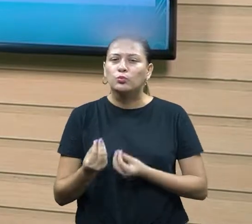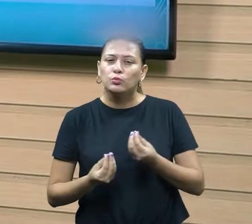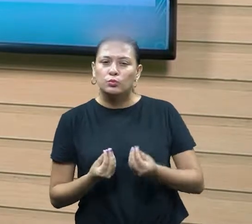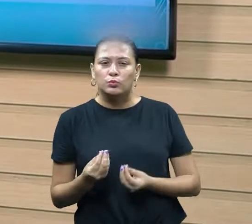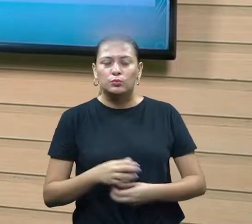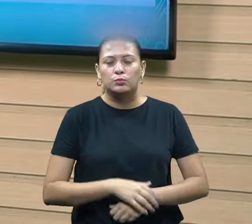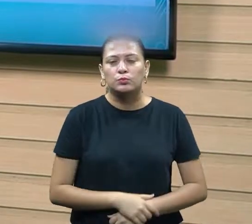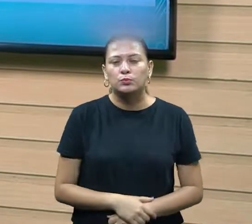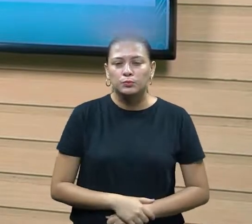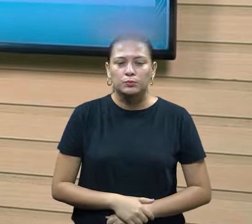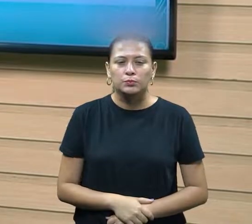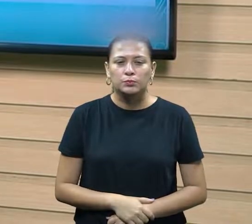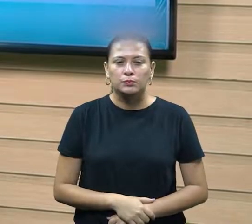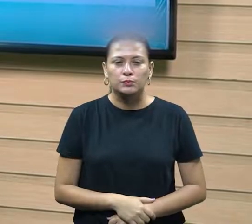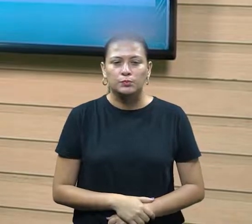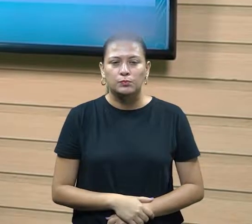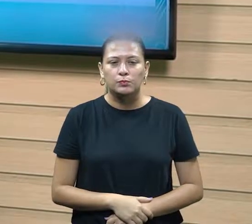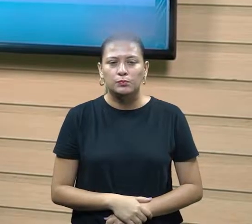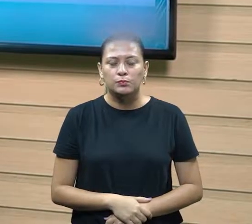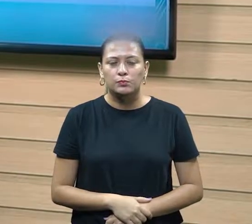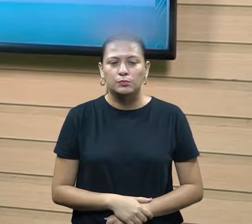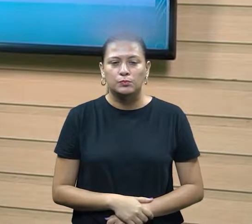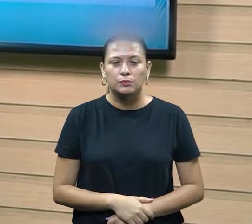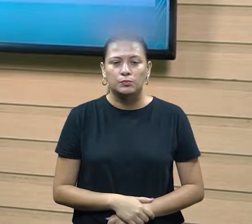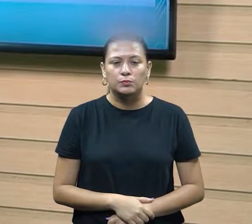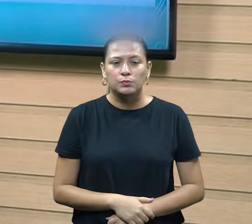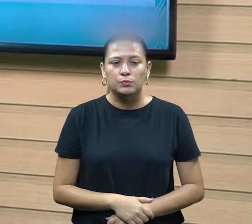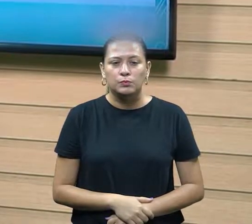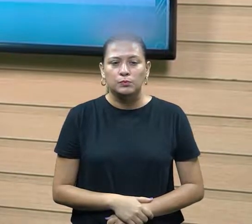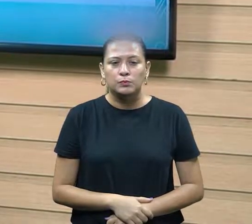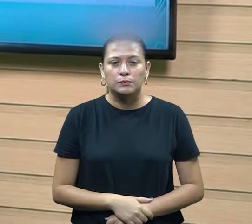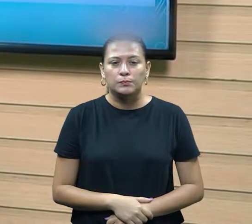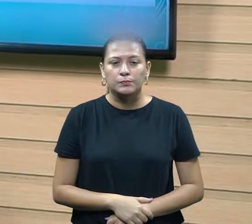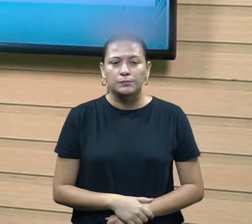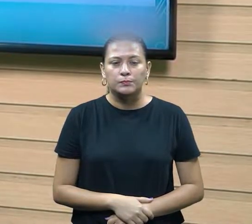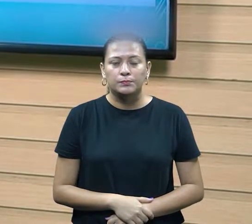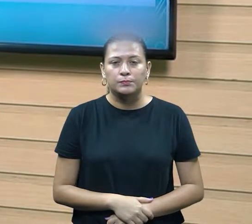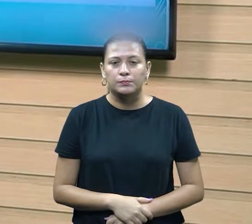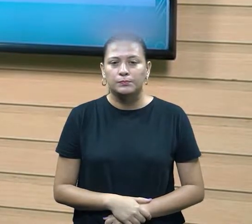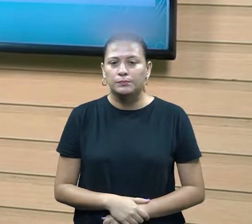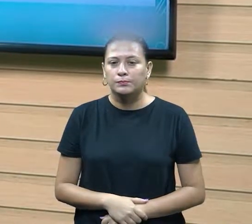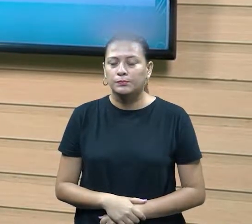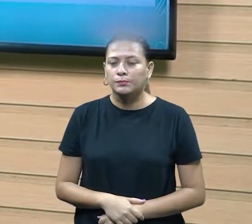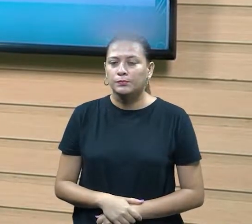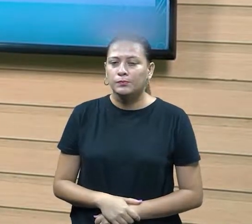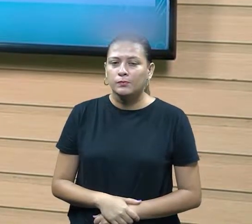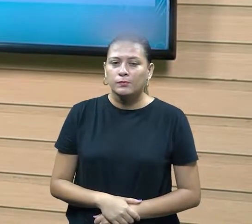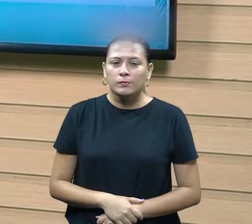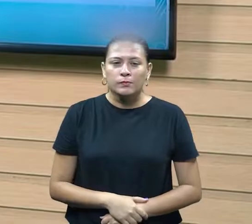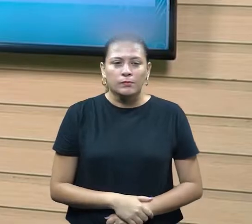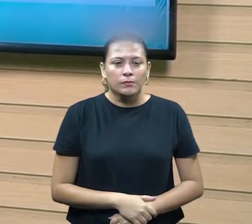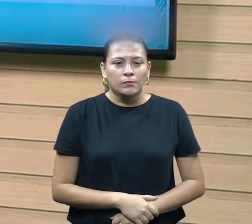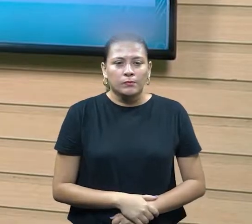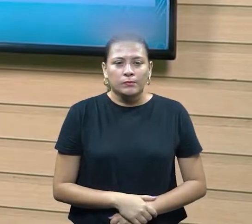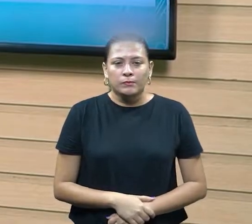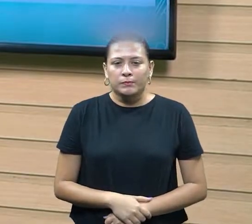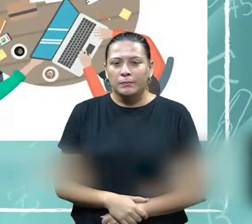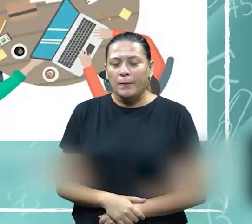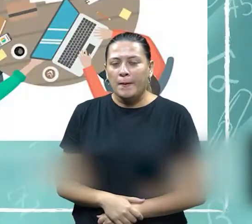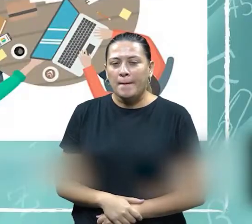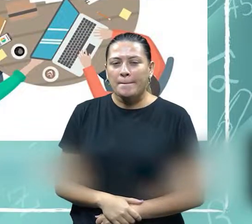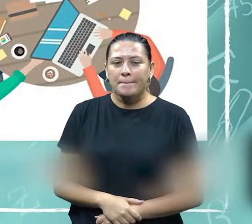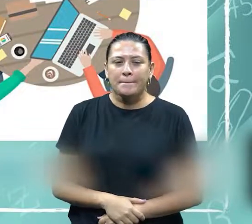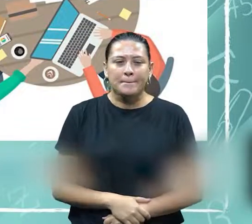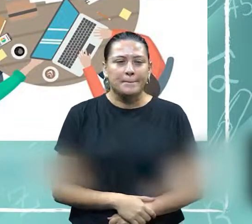nome ao exame que vai surgir. Então, vamos saber que é negociadores.